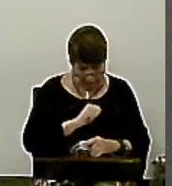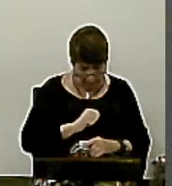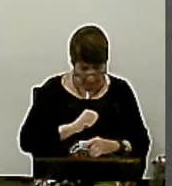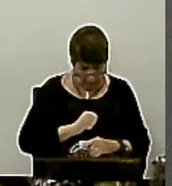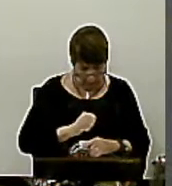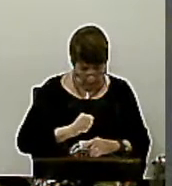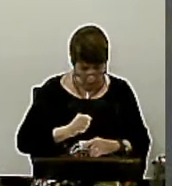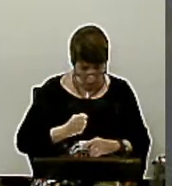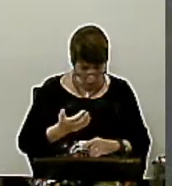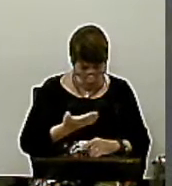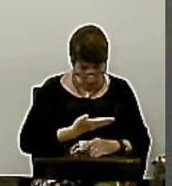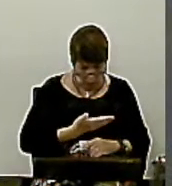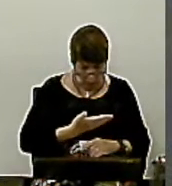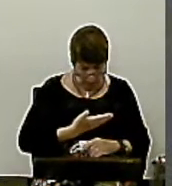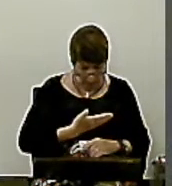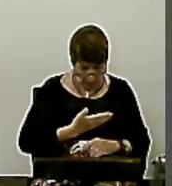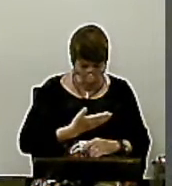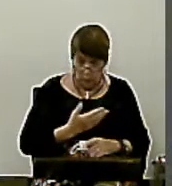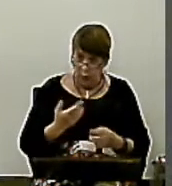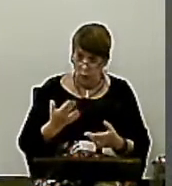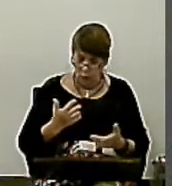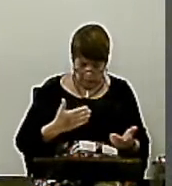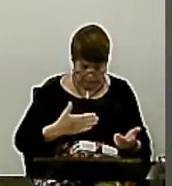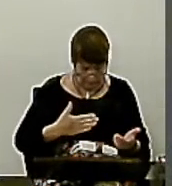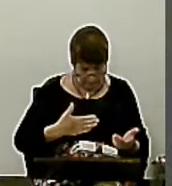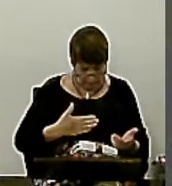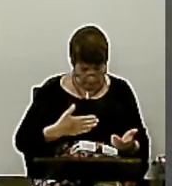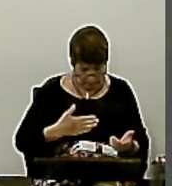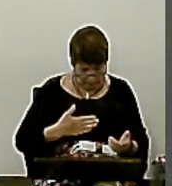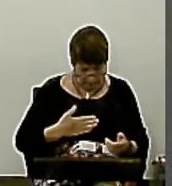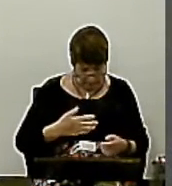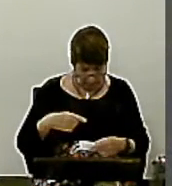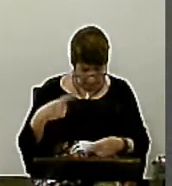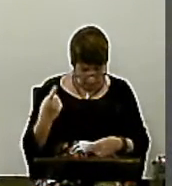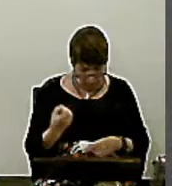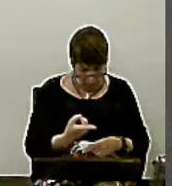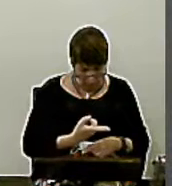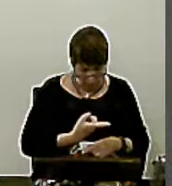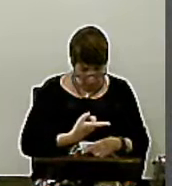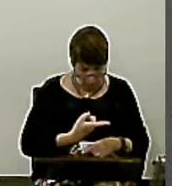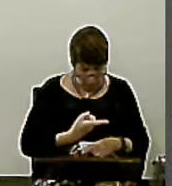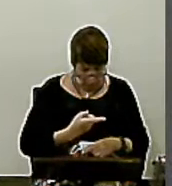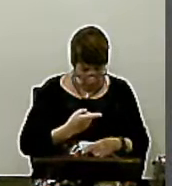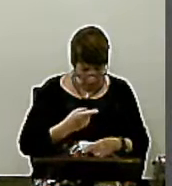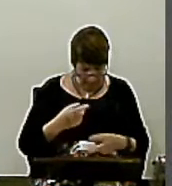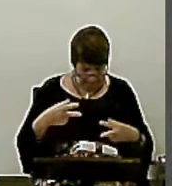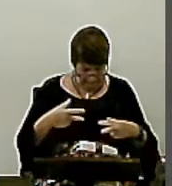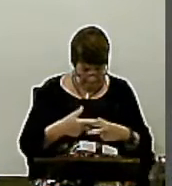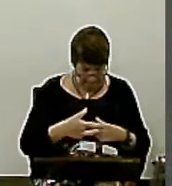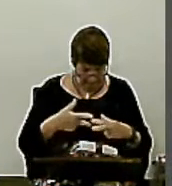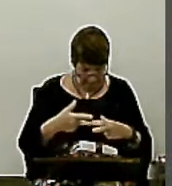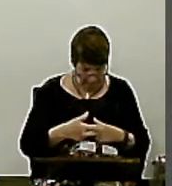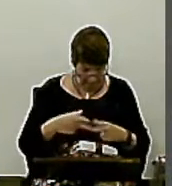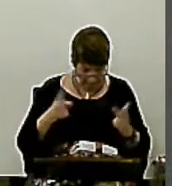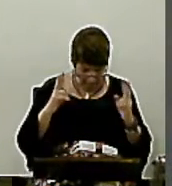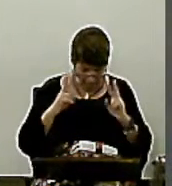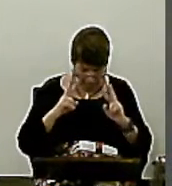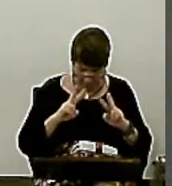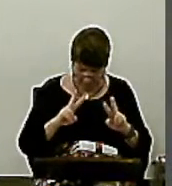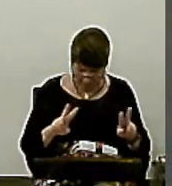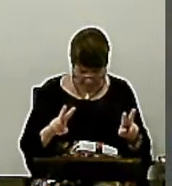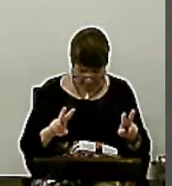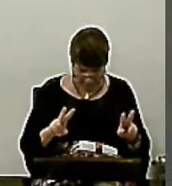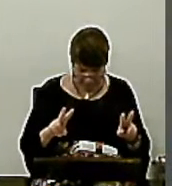próximo como a ti mesmo, se vós porém vos mordeis e devorais uns aos outros, vede que não